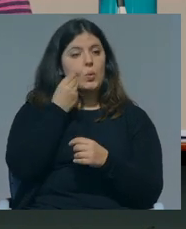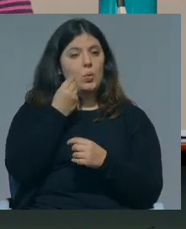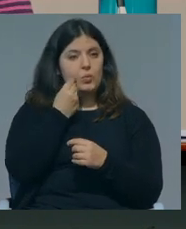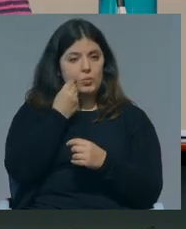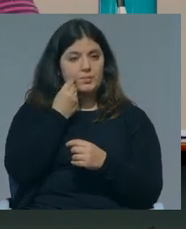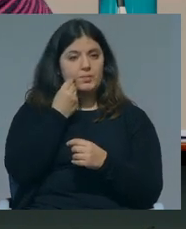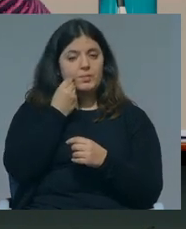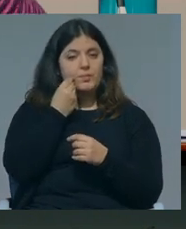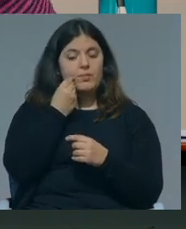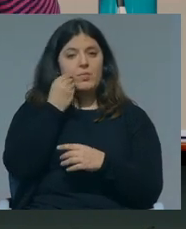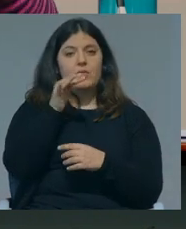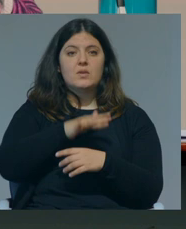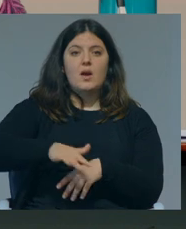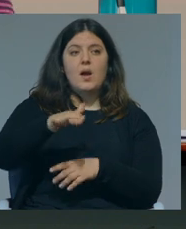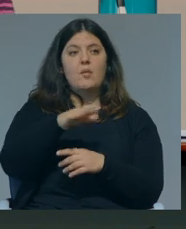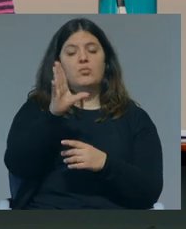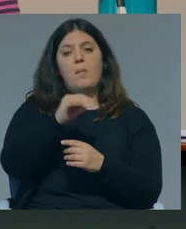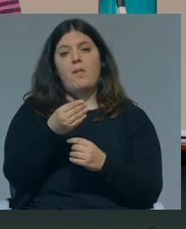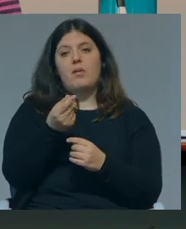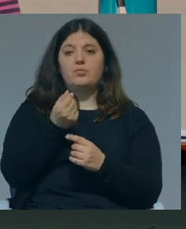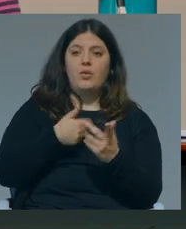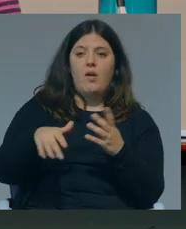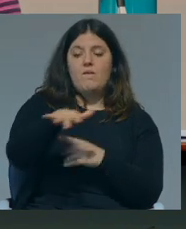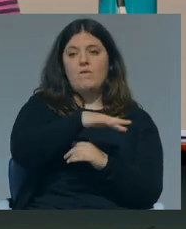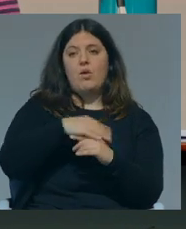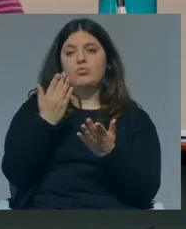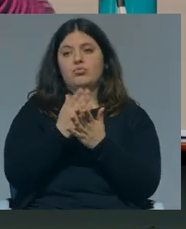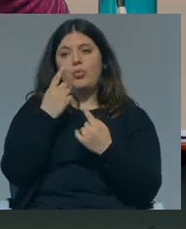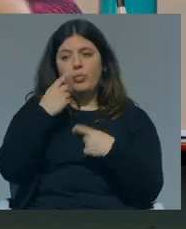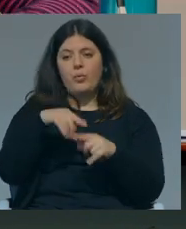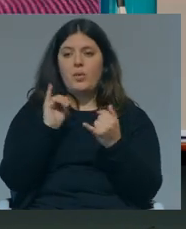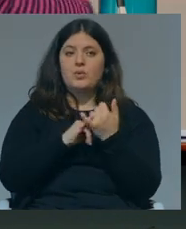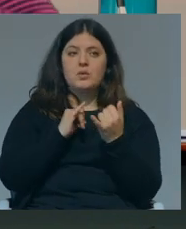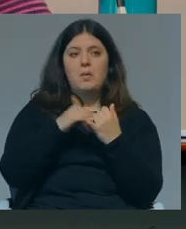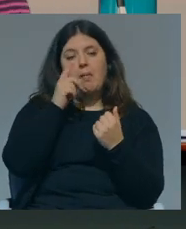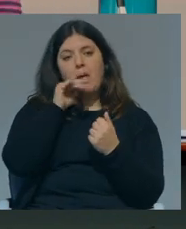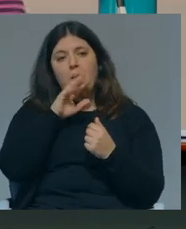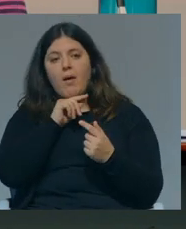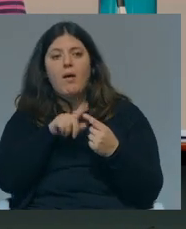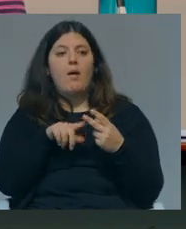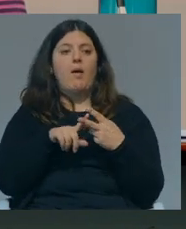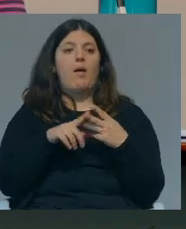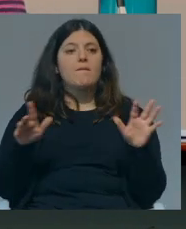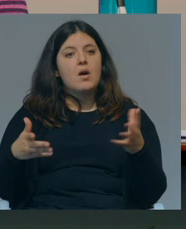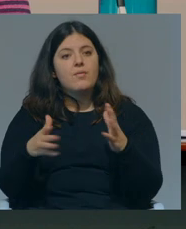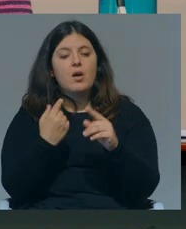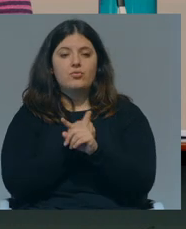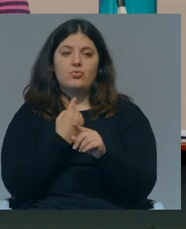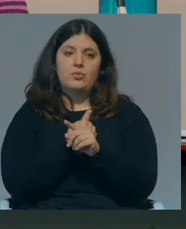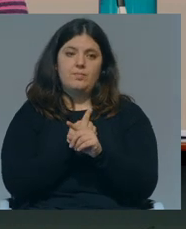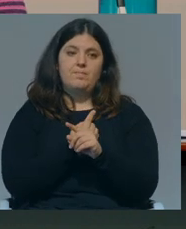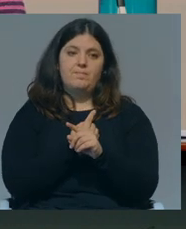com muitas vezes que são de meios mais favorecidos, as próprias escolas públicas, depois há associações de pais e não sei o que acabam por dinamizar isso,